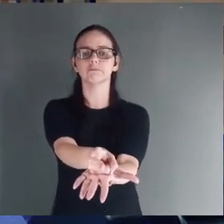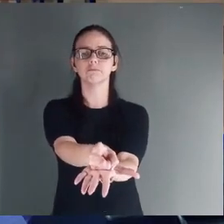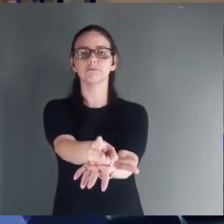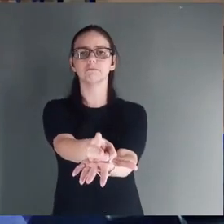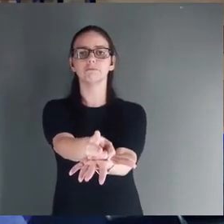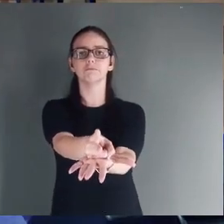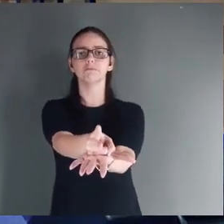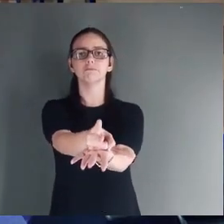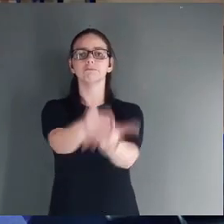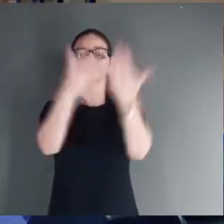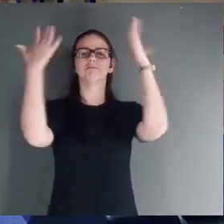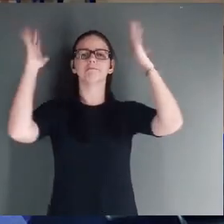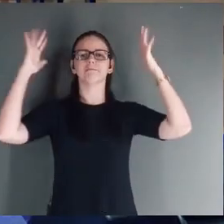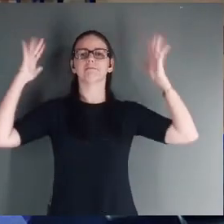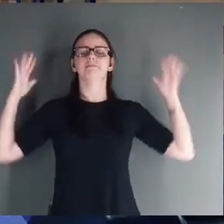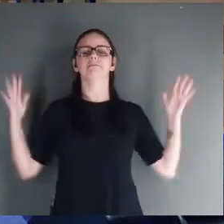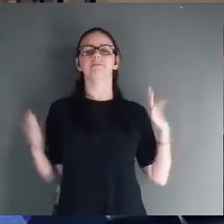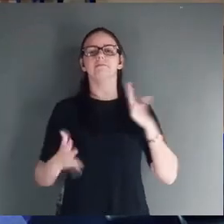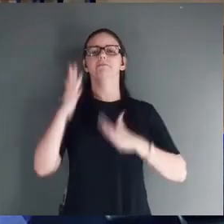Aplausos.